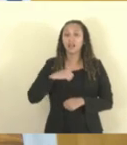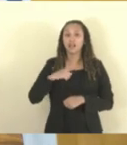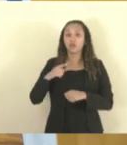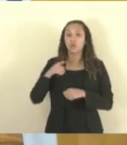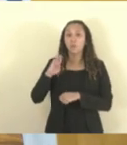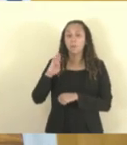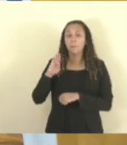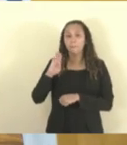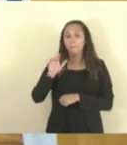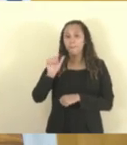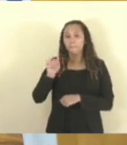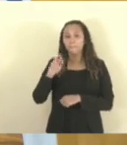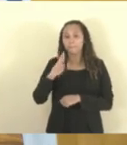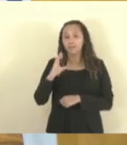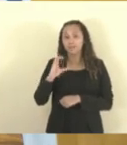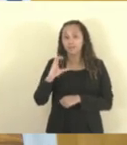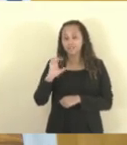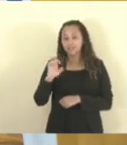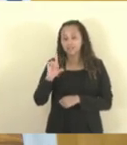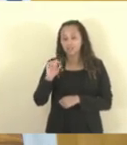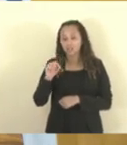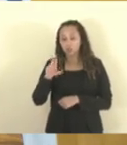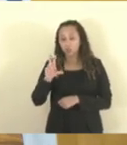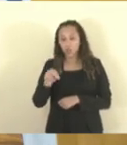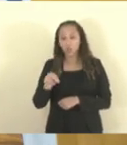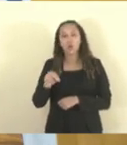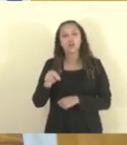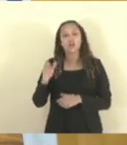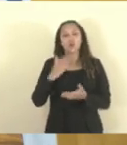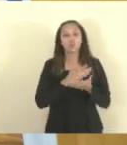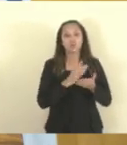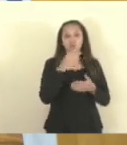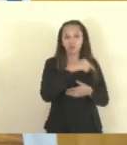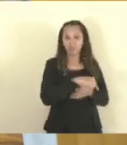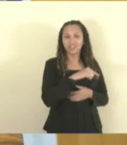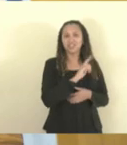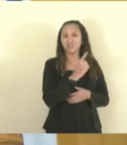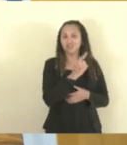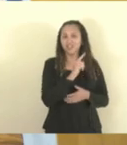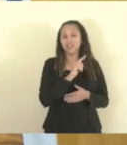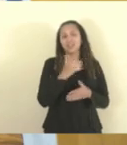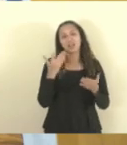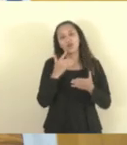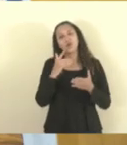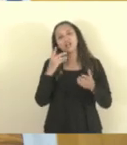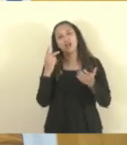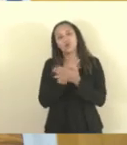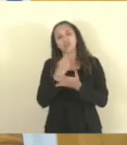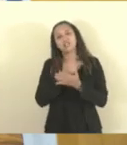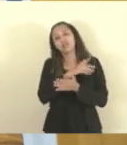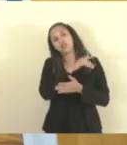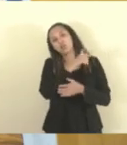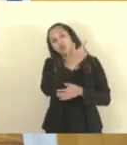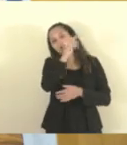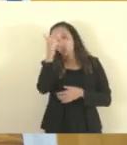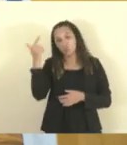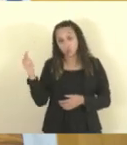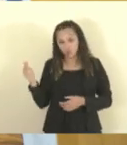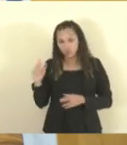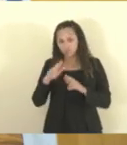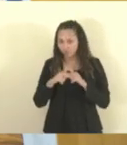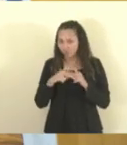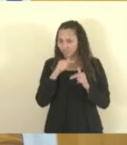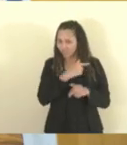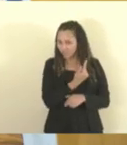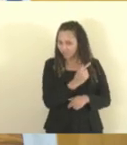aí depois deu o Liquida Nova Almeida, e isso surgiu do Liquida Goiabeiras, tem vários Liquidas acontecendo nos municípios, graças a nossa ideia, então fico feliz,